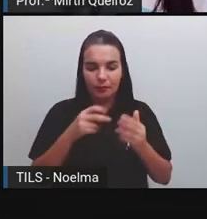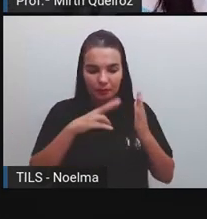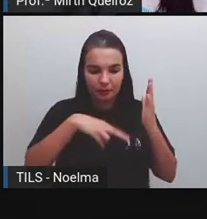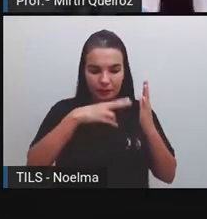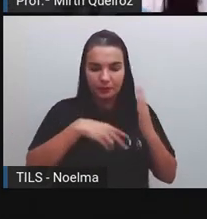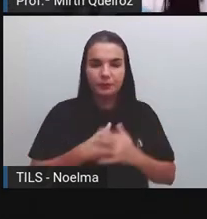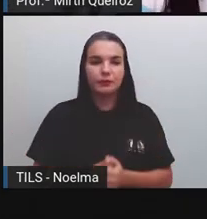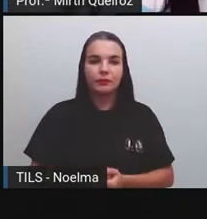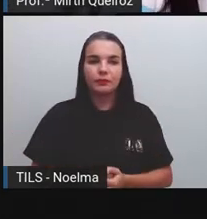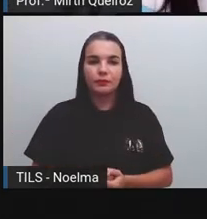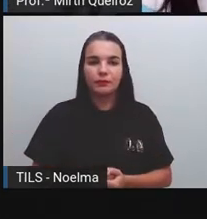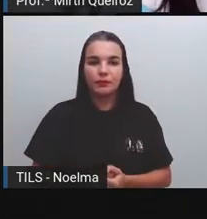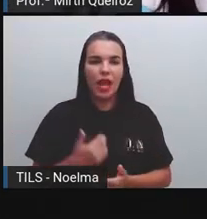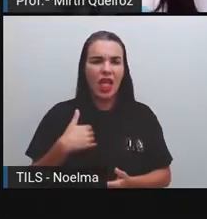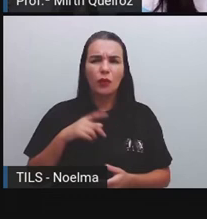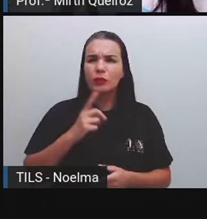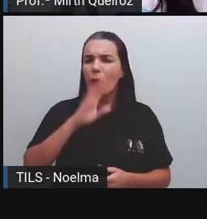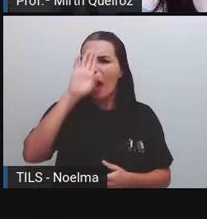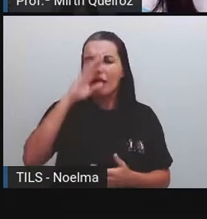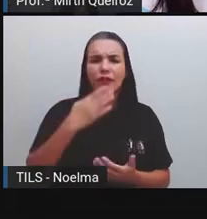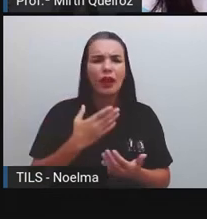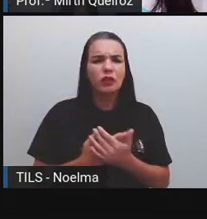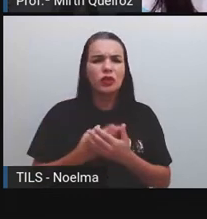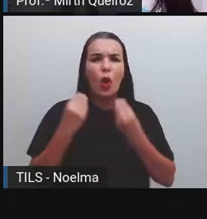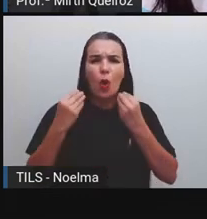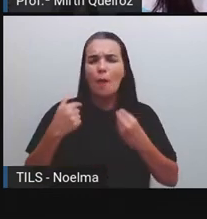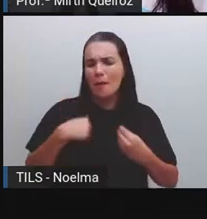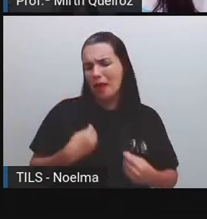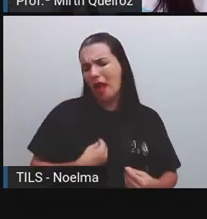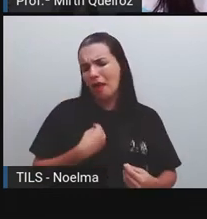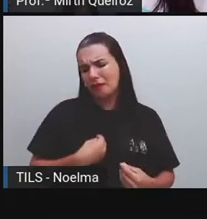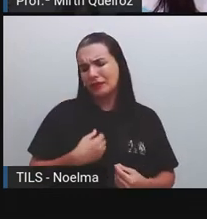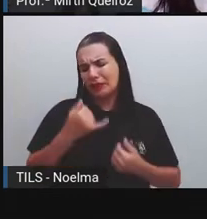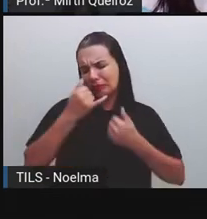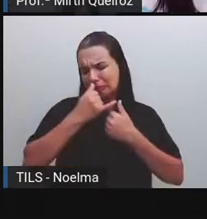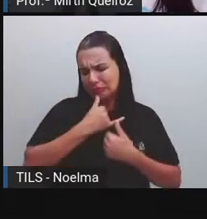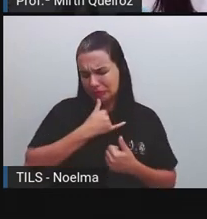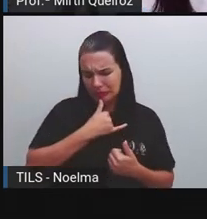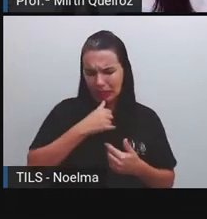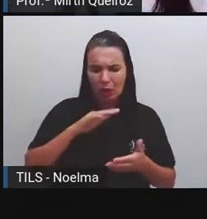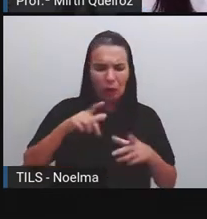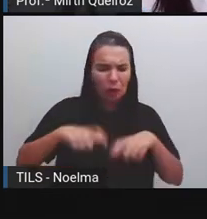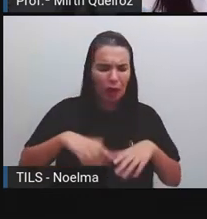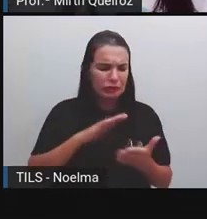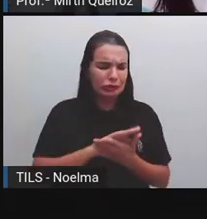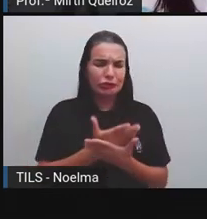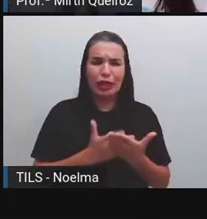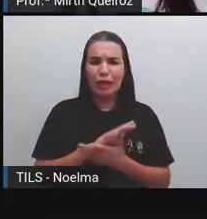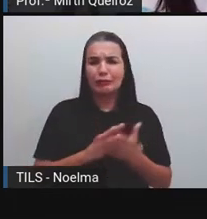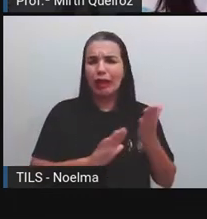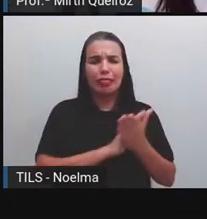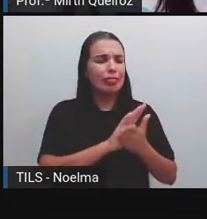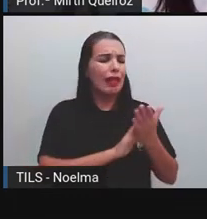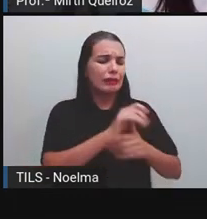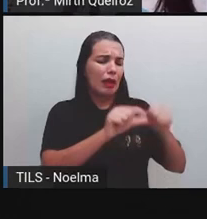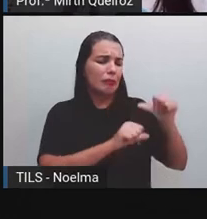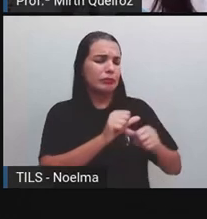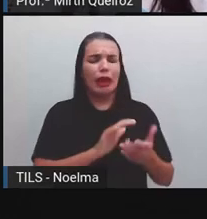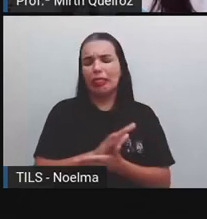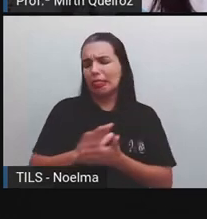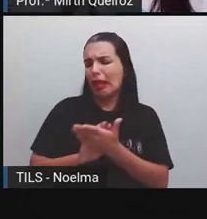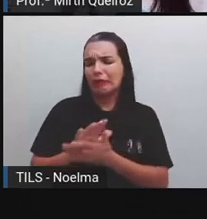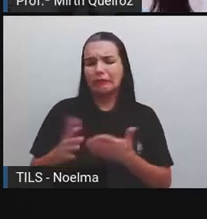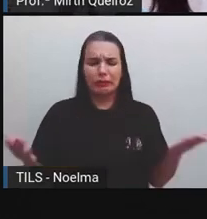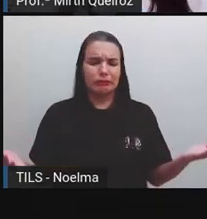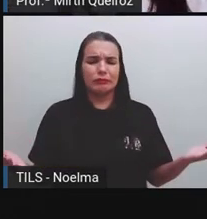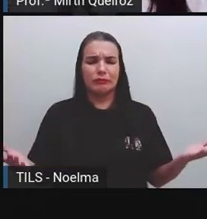Haroldo, certo? Eu não acredito em como minha vida é tediosa, esse lugar é tão chato. Nada nunca muda por